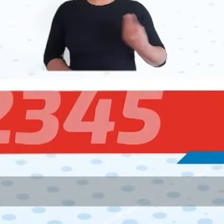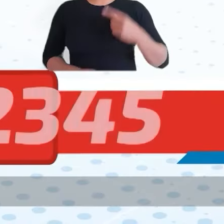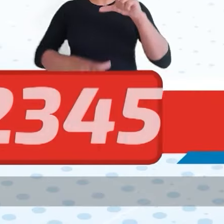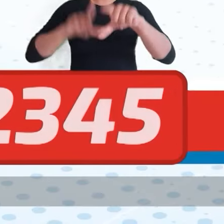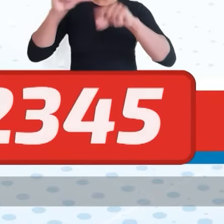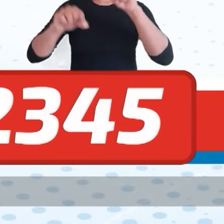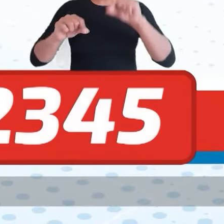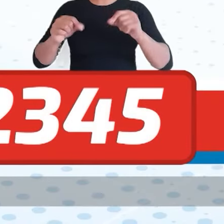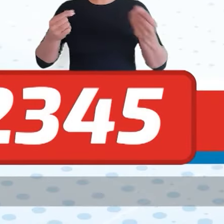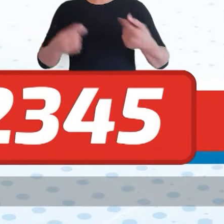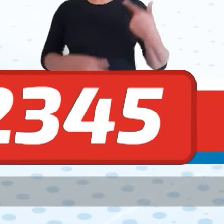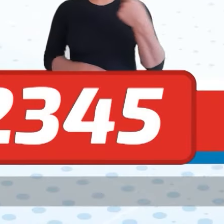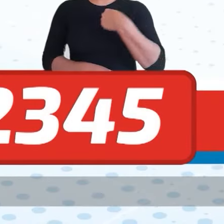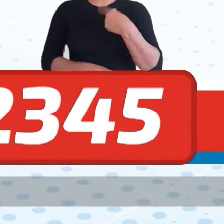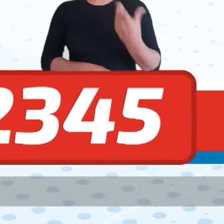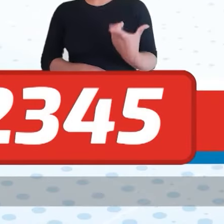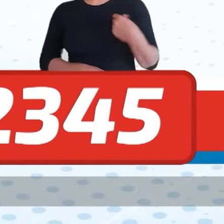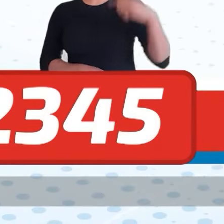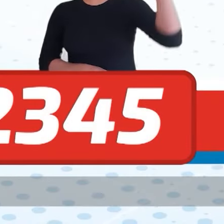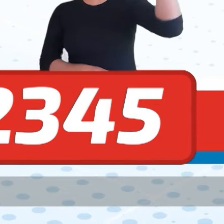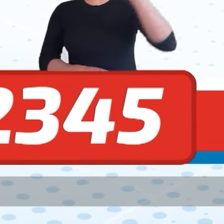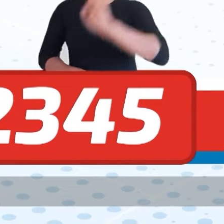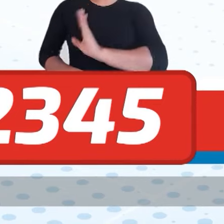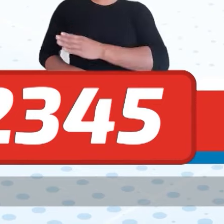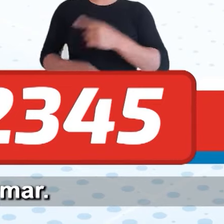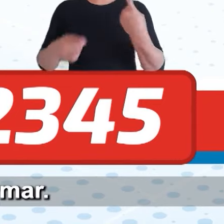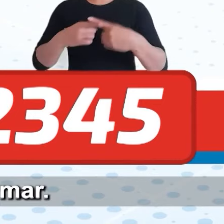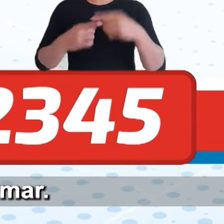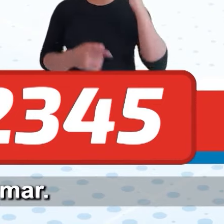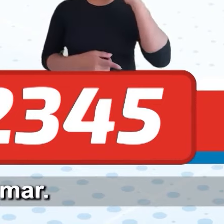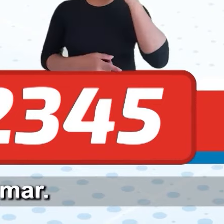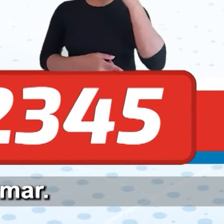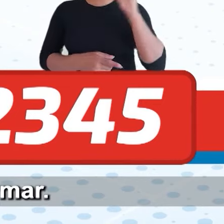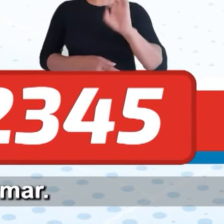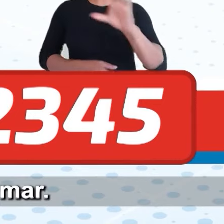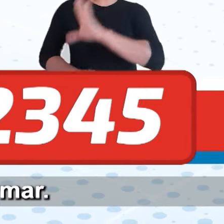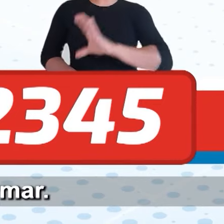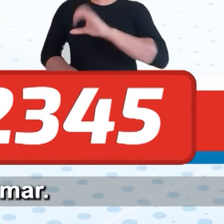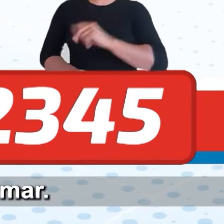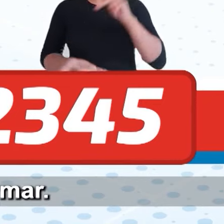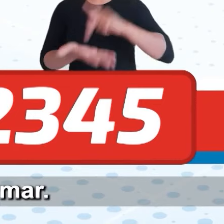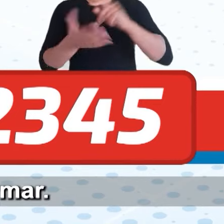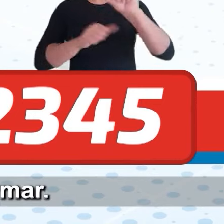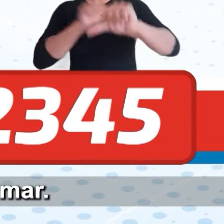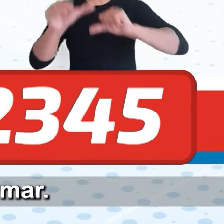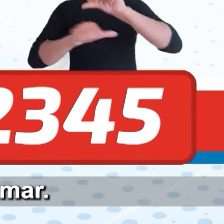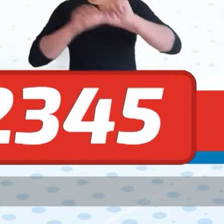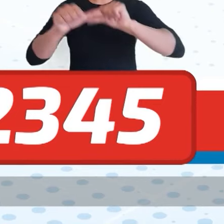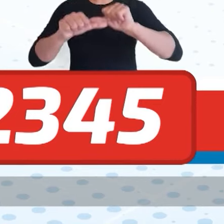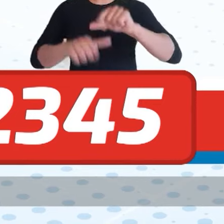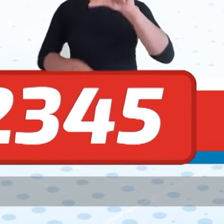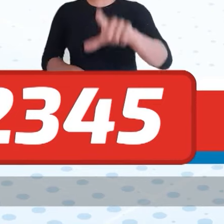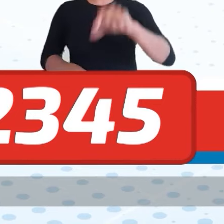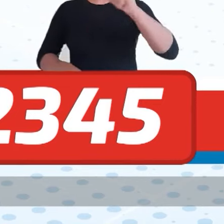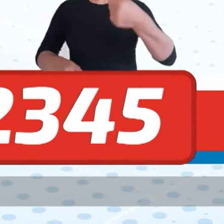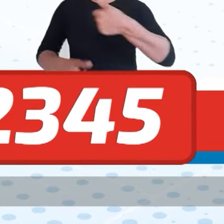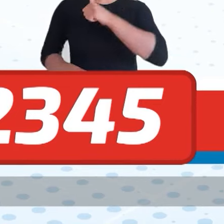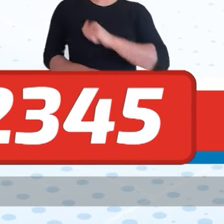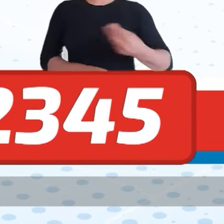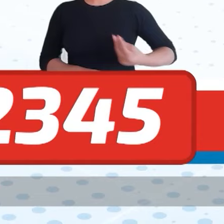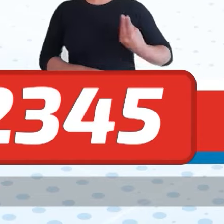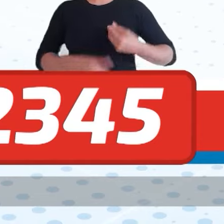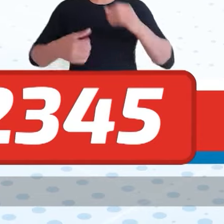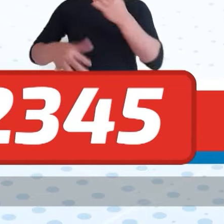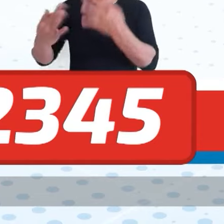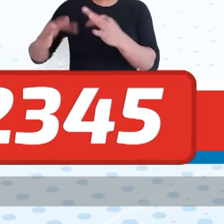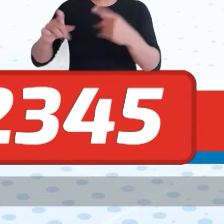A vida é feita de escolhas. Escolhi ter Deus no coração, porque sei que só o amor puro pode transformar. Escolhi